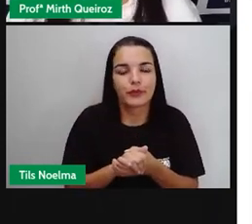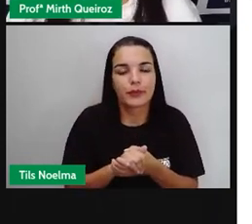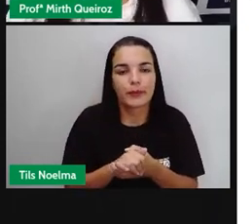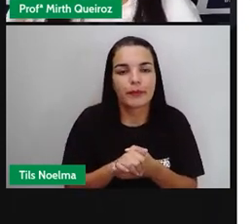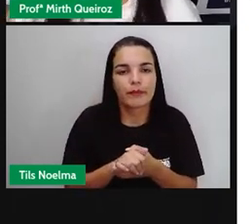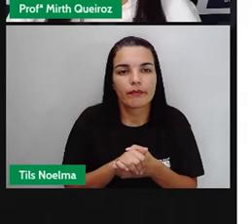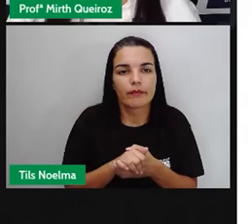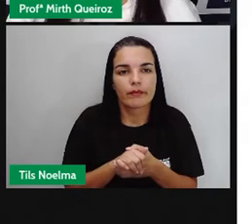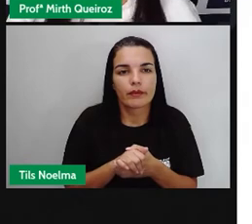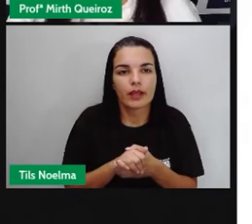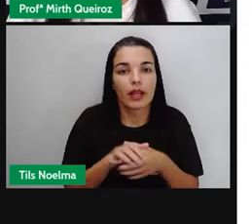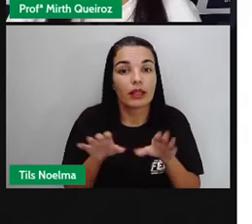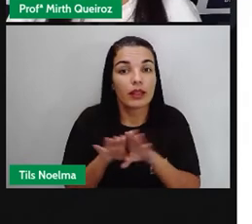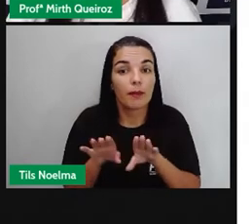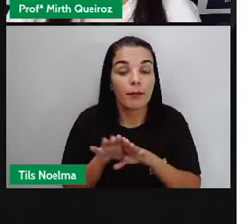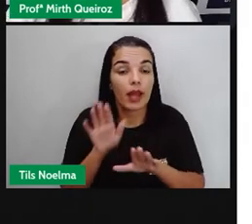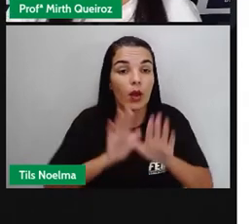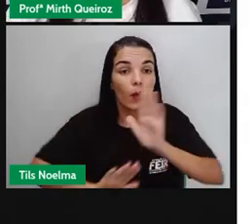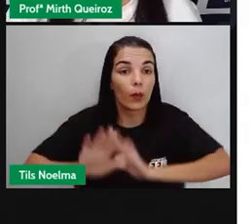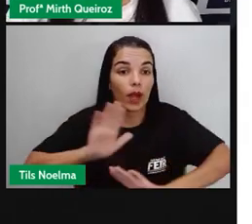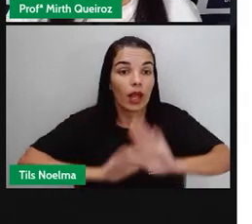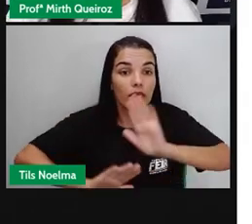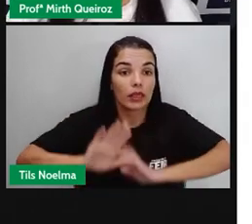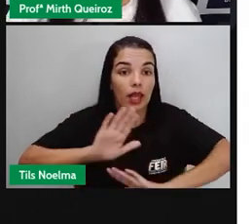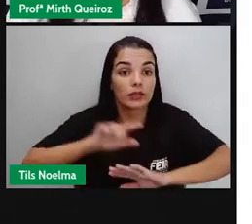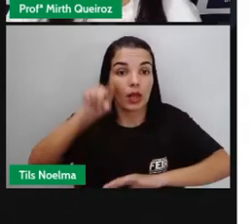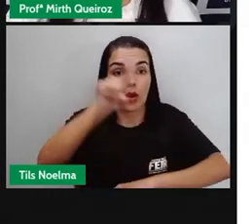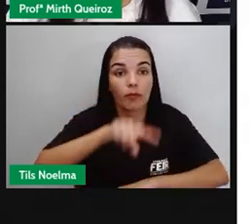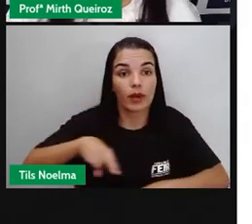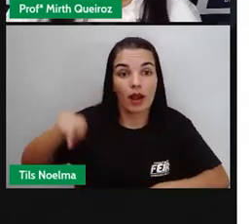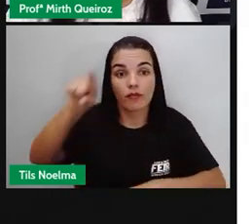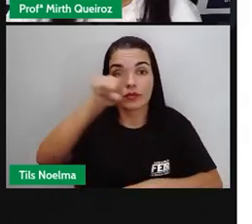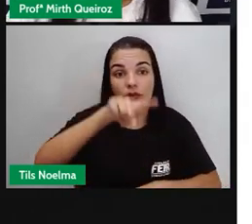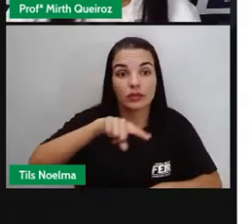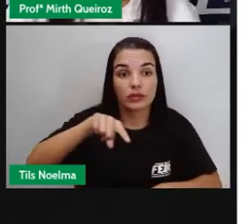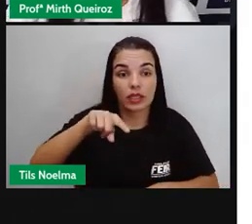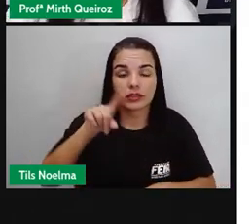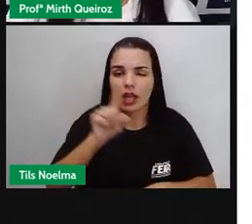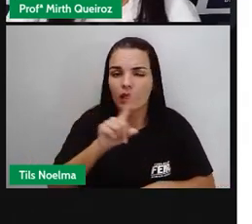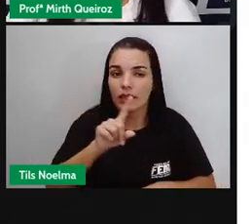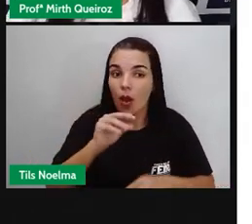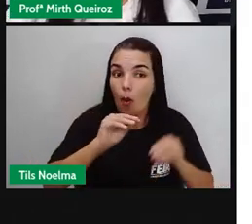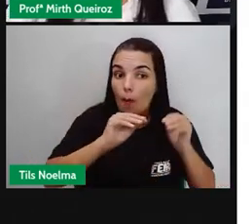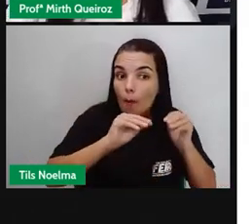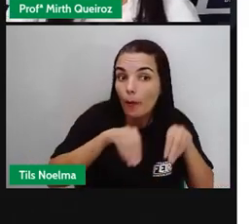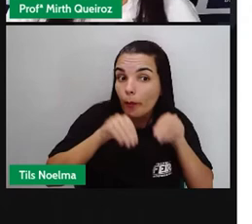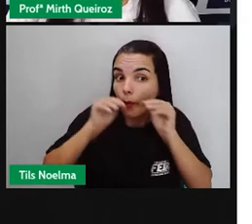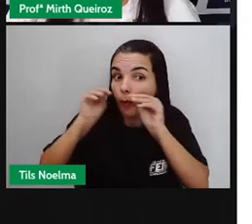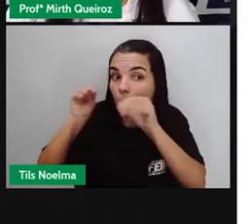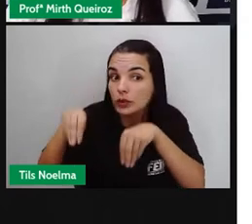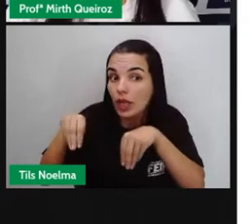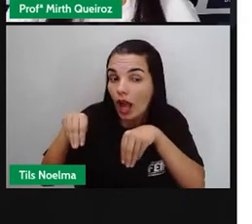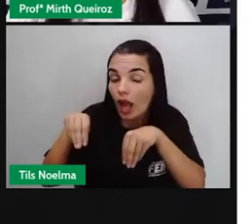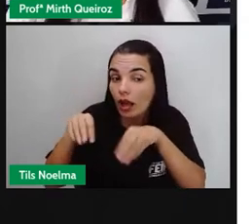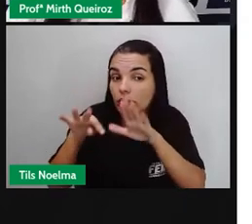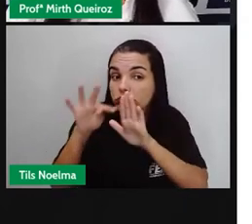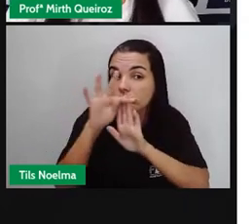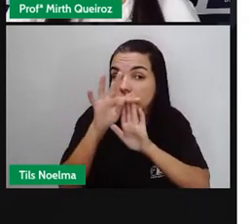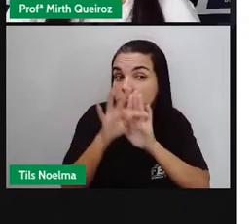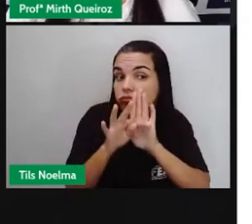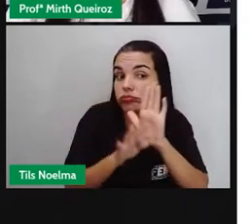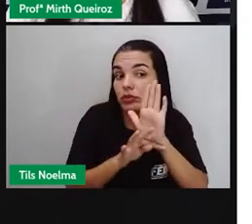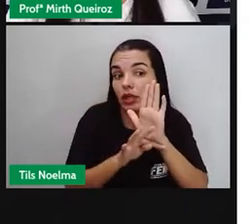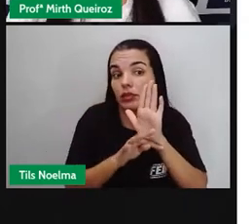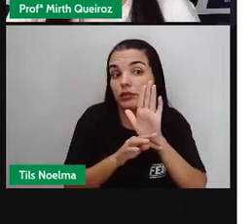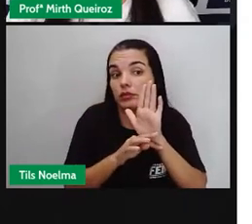cuidado aí. Para vocês não modificarem o tipo de texto